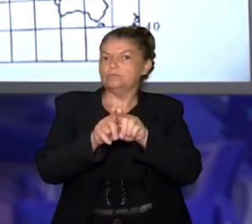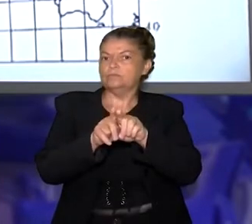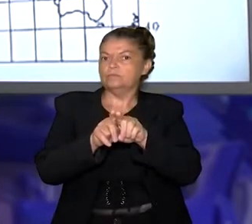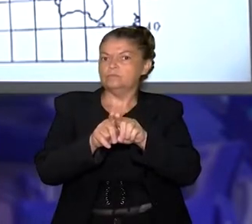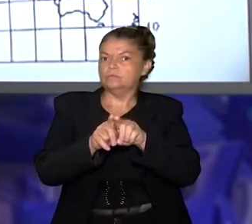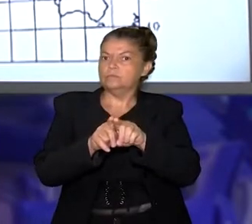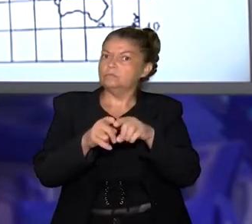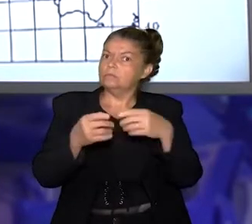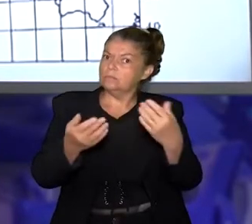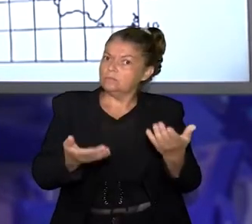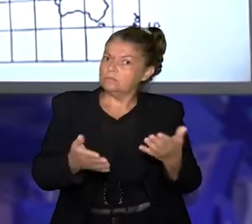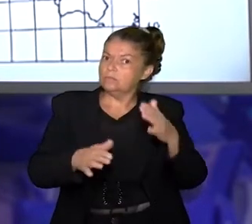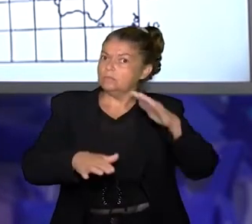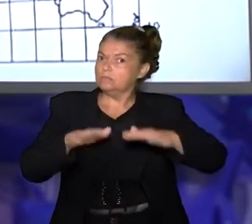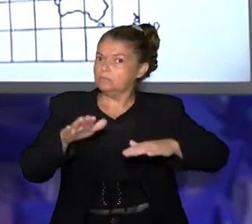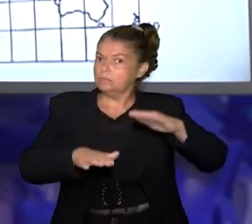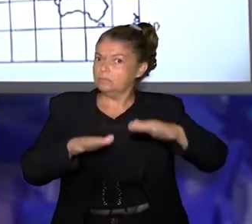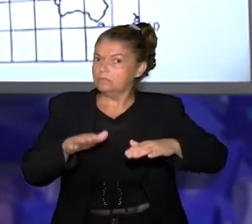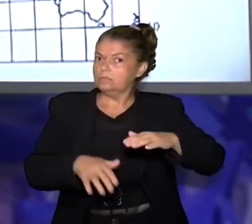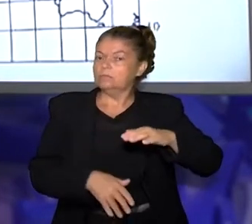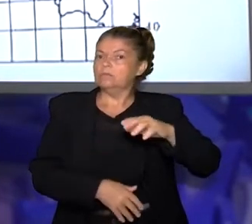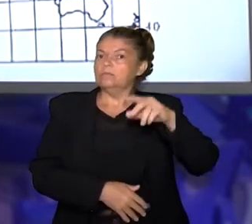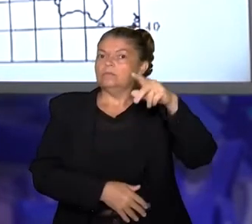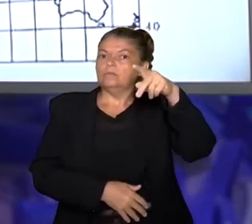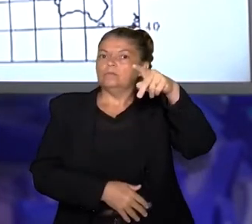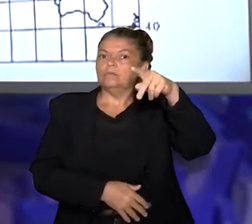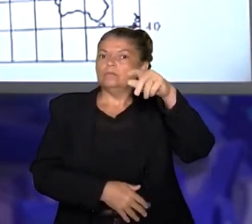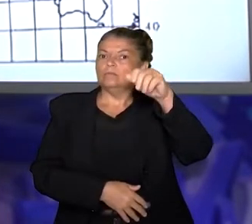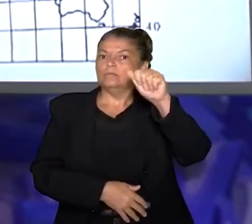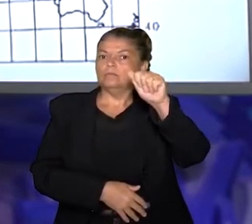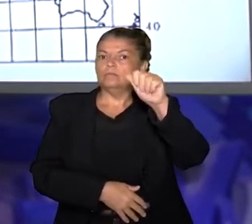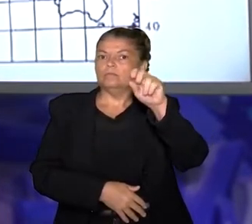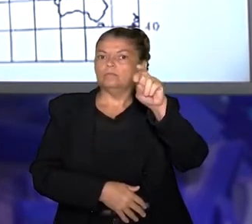coordenada geográfica. A junção de um paralelo mais um meridiano.